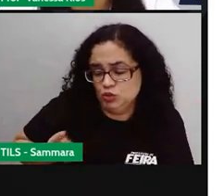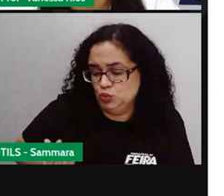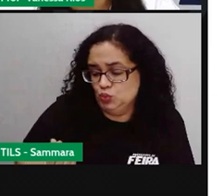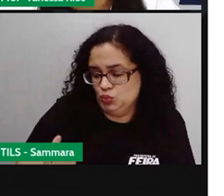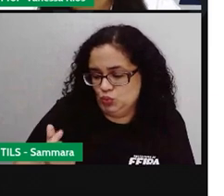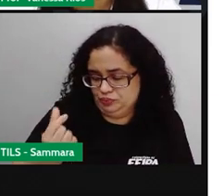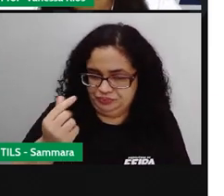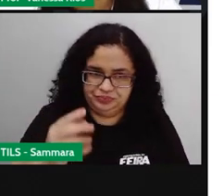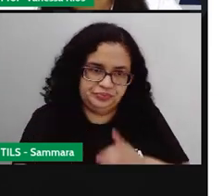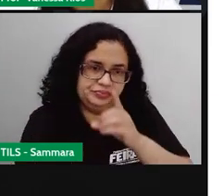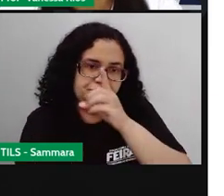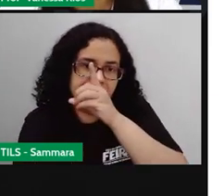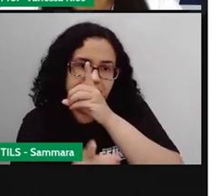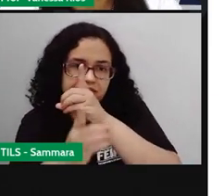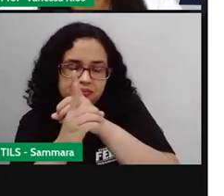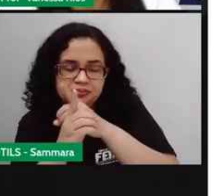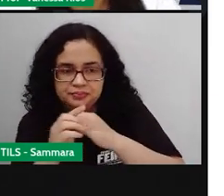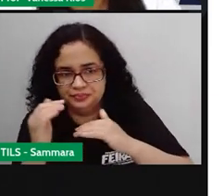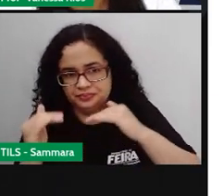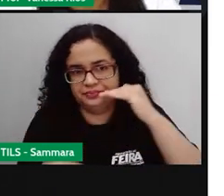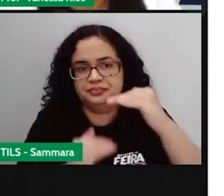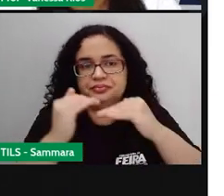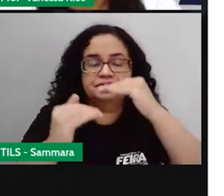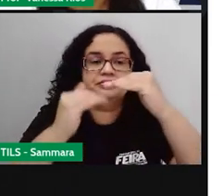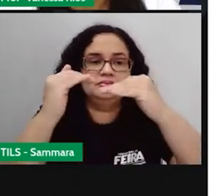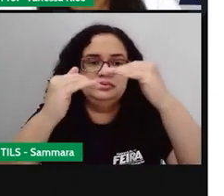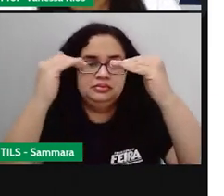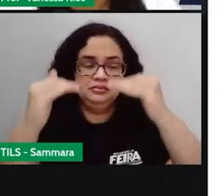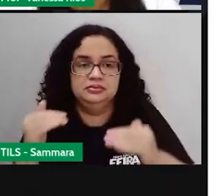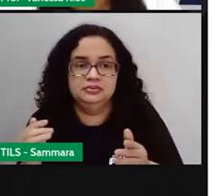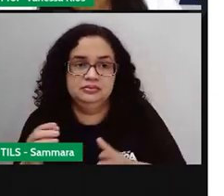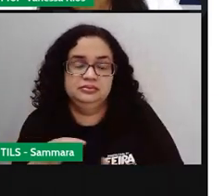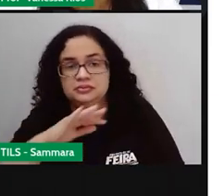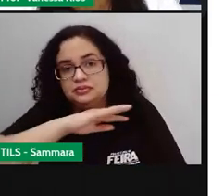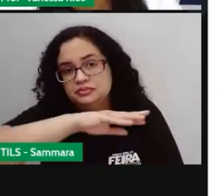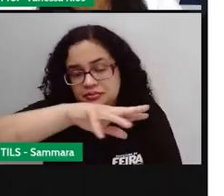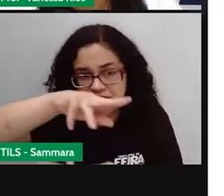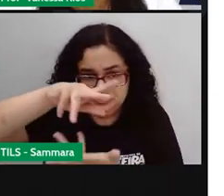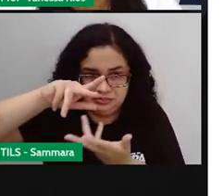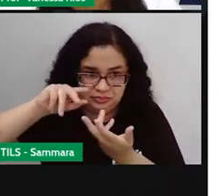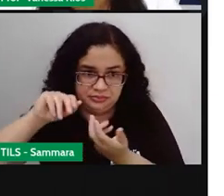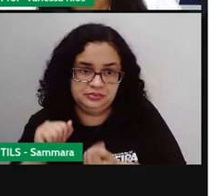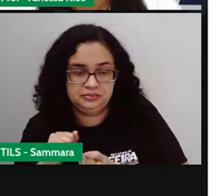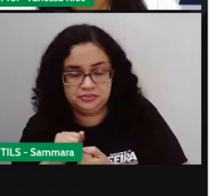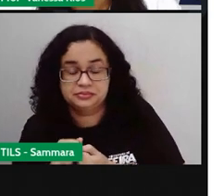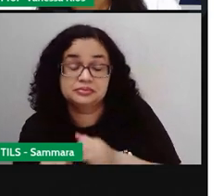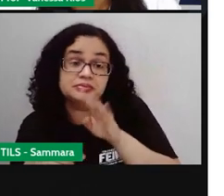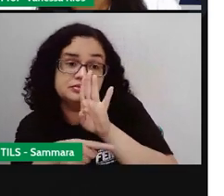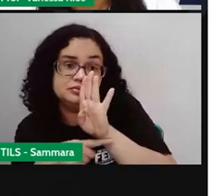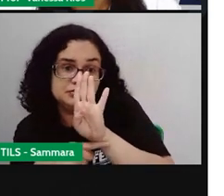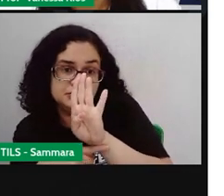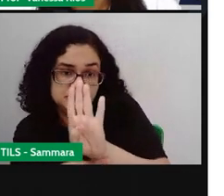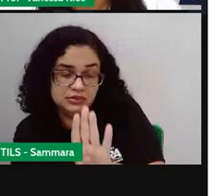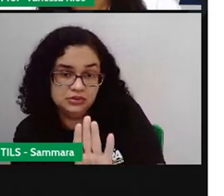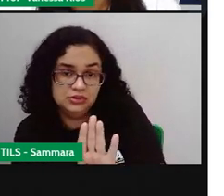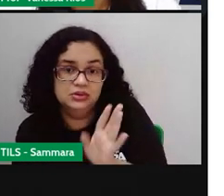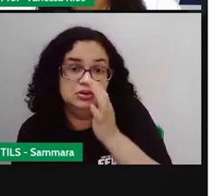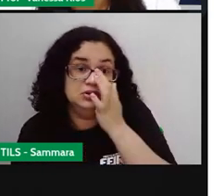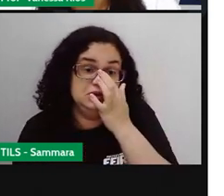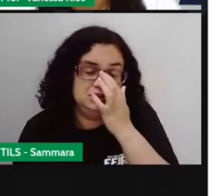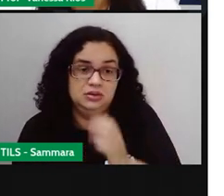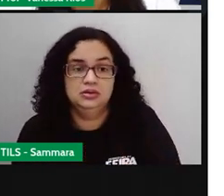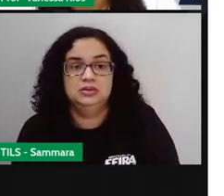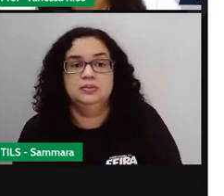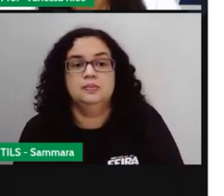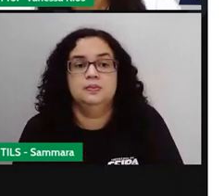encontrando no seu processo de exploração das terras e contribuiu de forma muito,